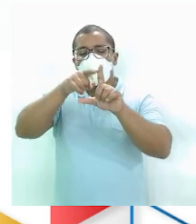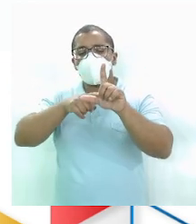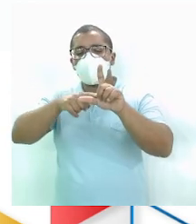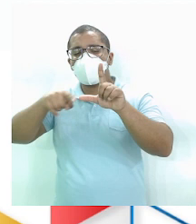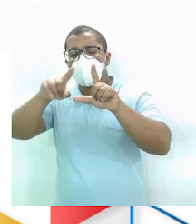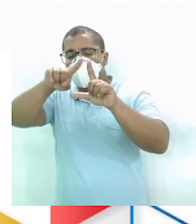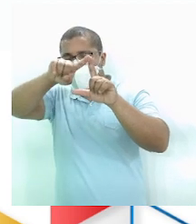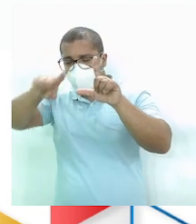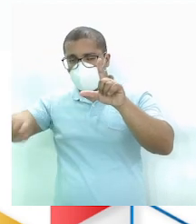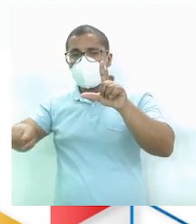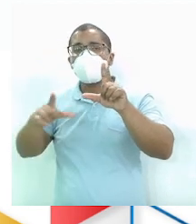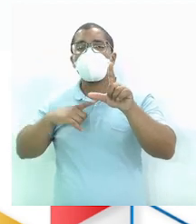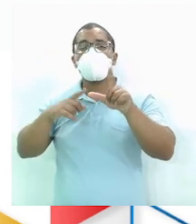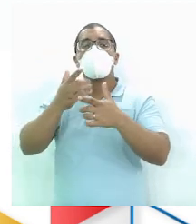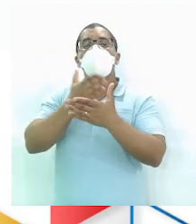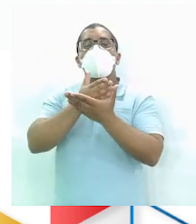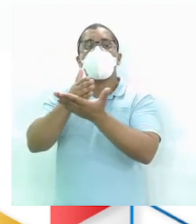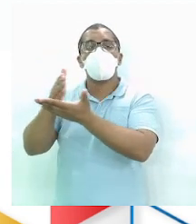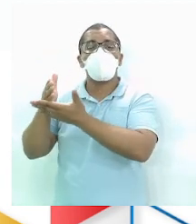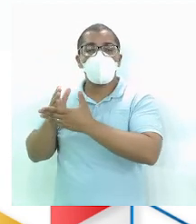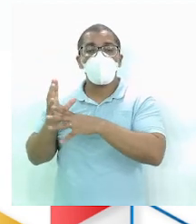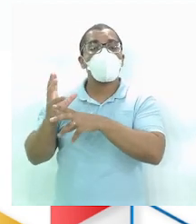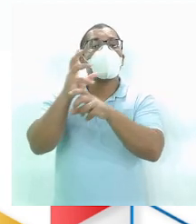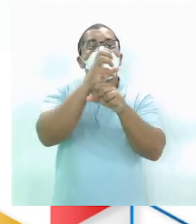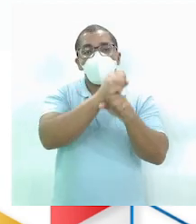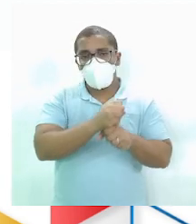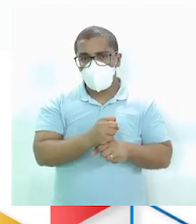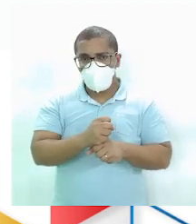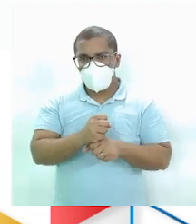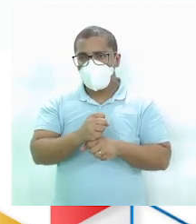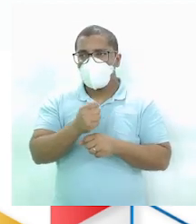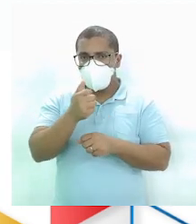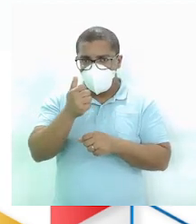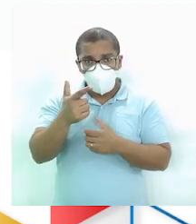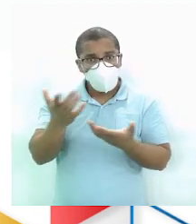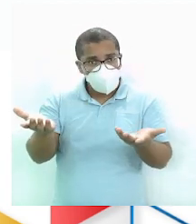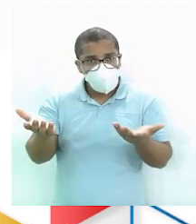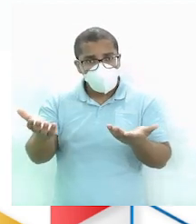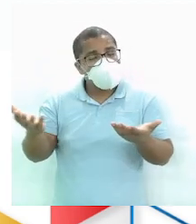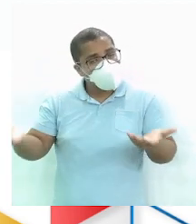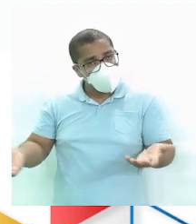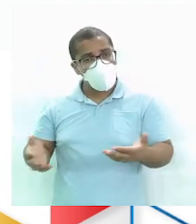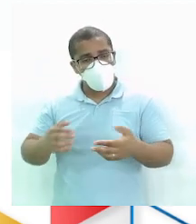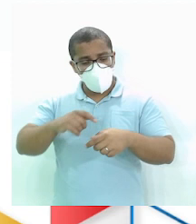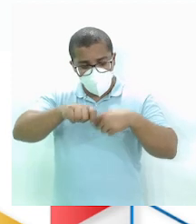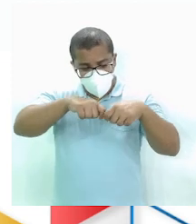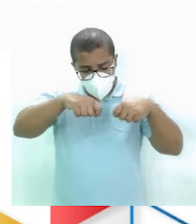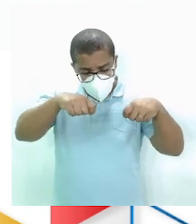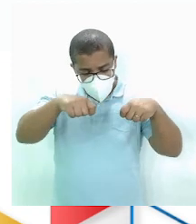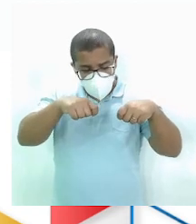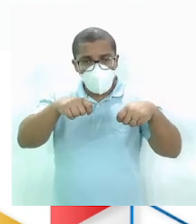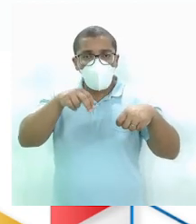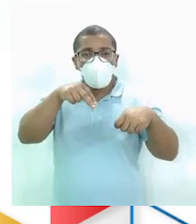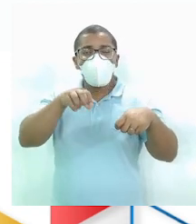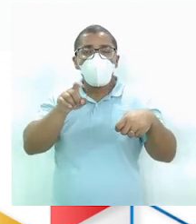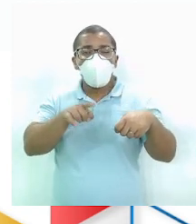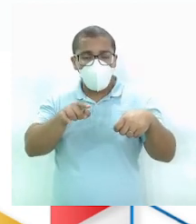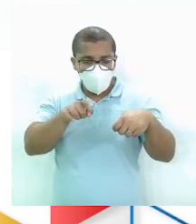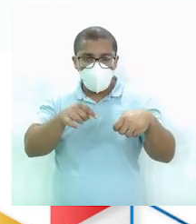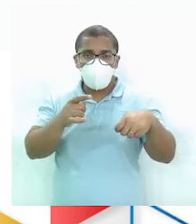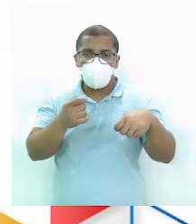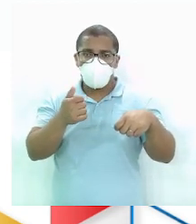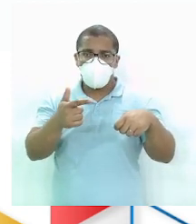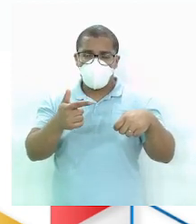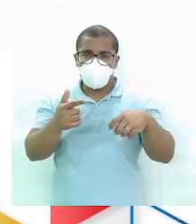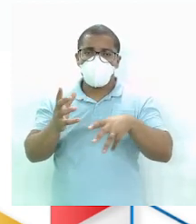nós? Qual o total de nós? Doze, professor? Exatamente Essa fração representada Um nó Pelo